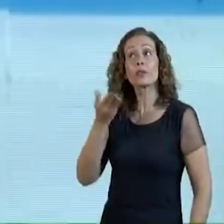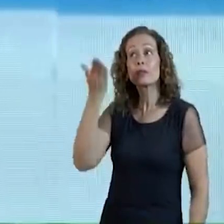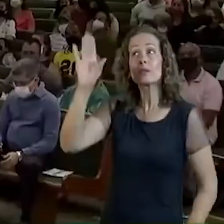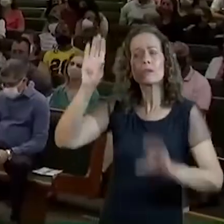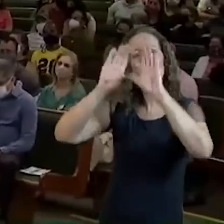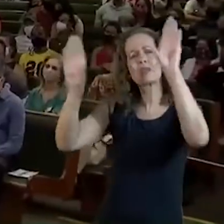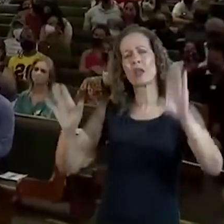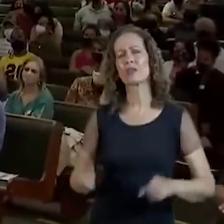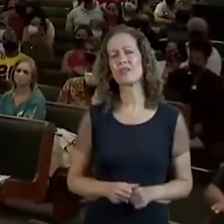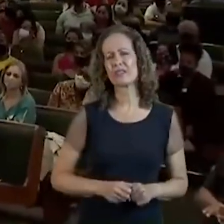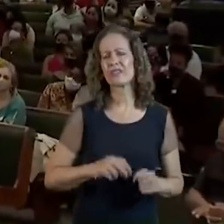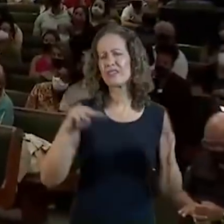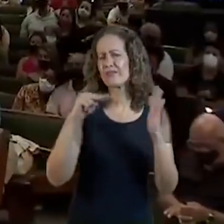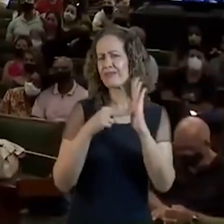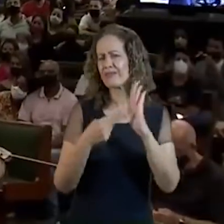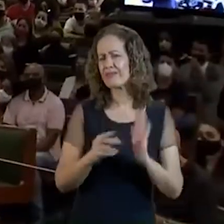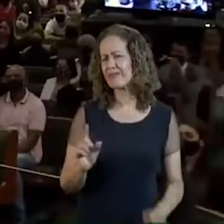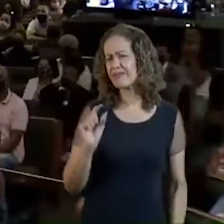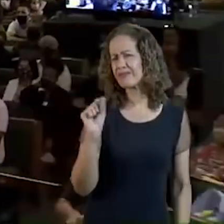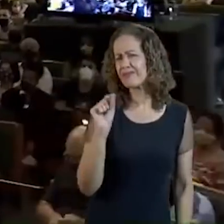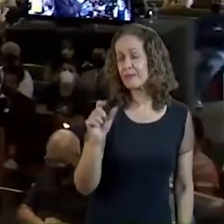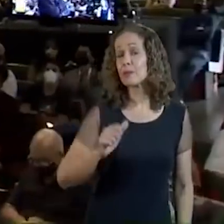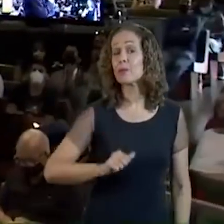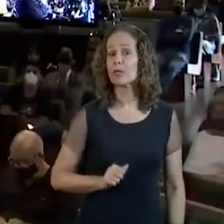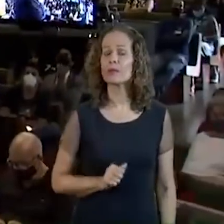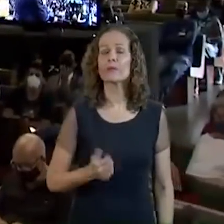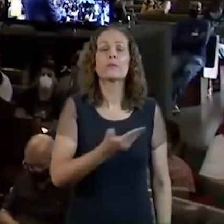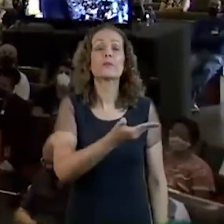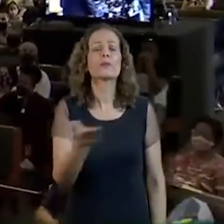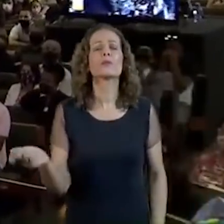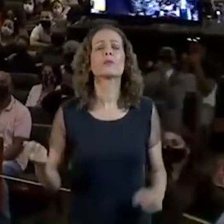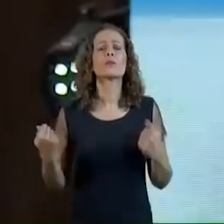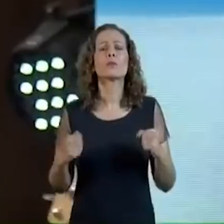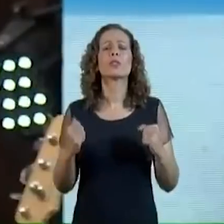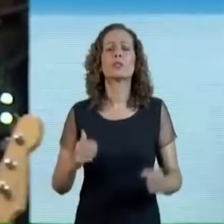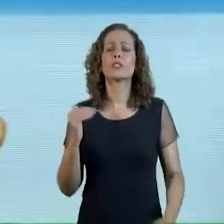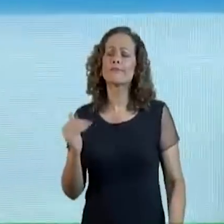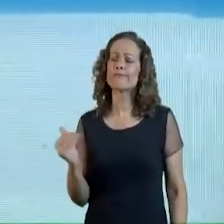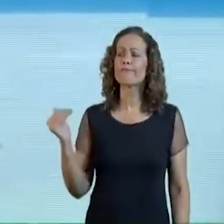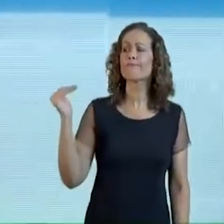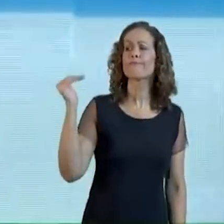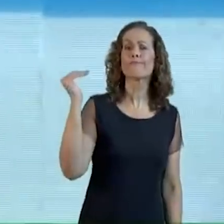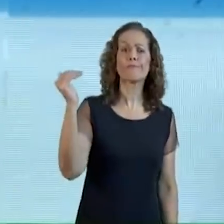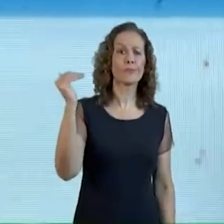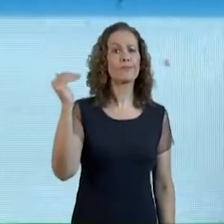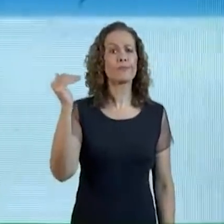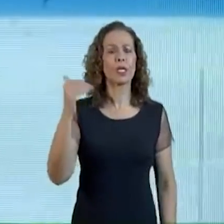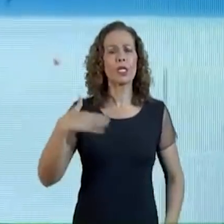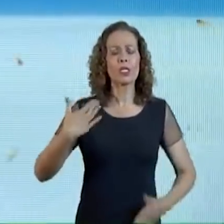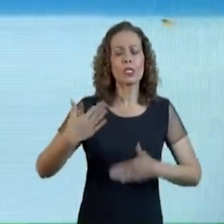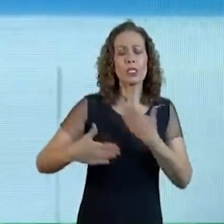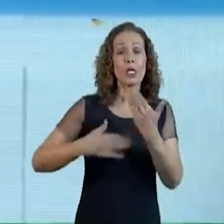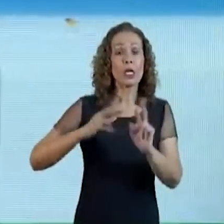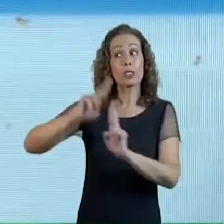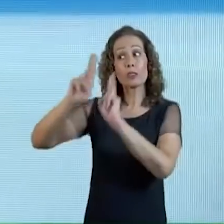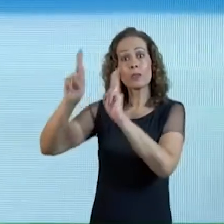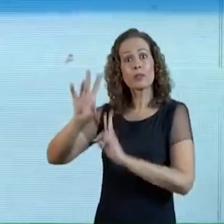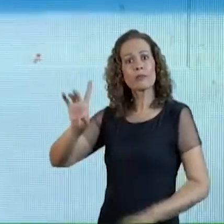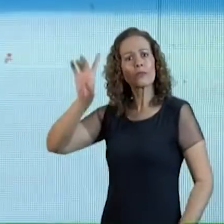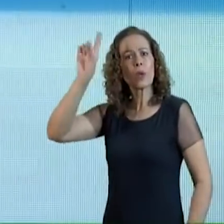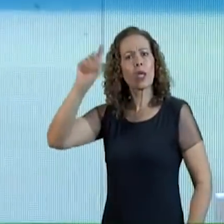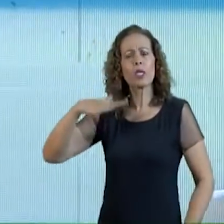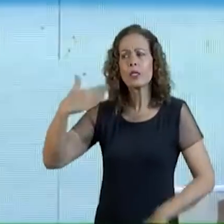querendo dizer com isso? Eu quero te levar para um novo nível, uma nova etapa de caminhada comigo Tem gente que